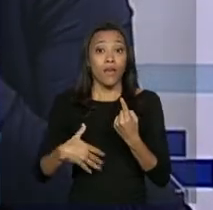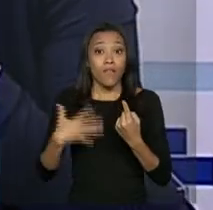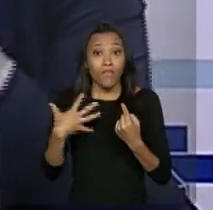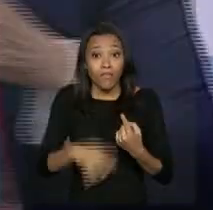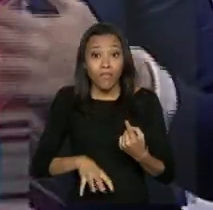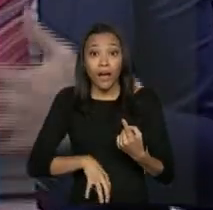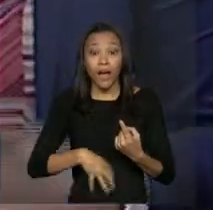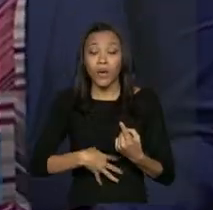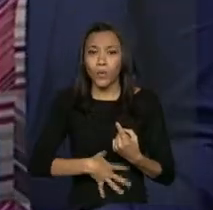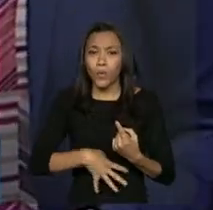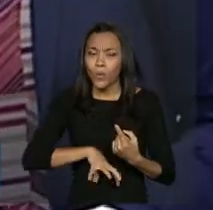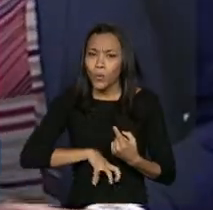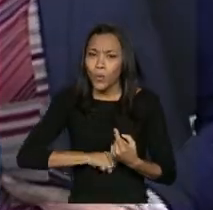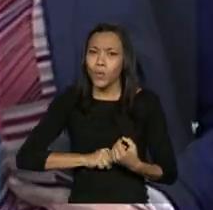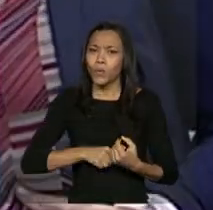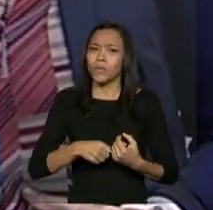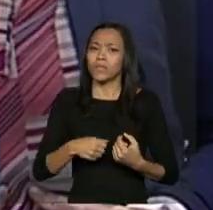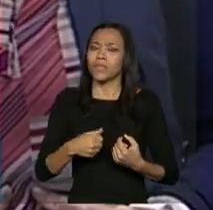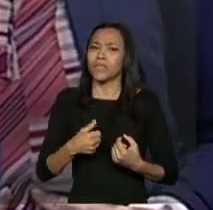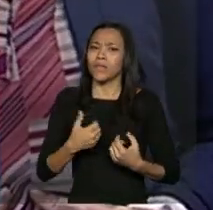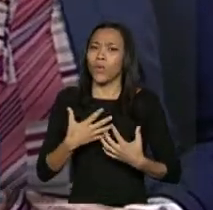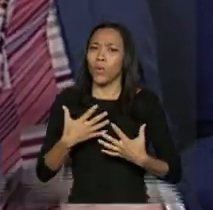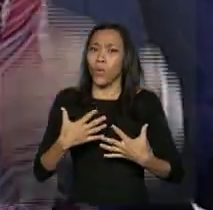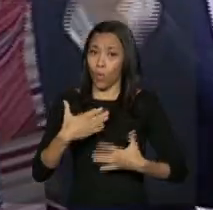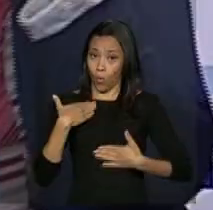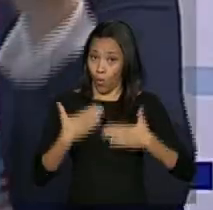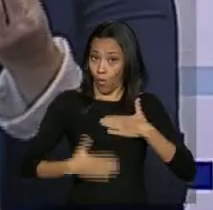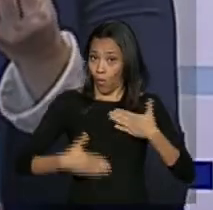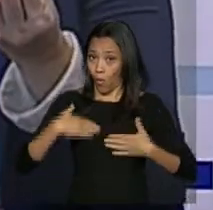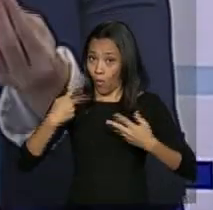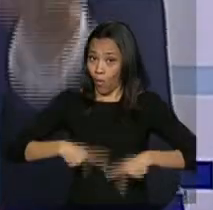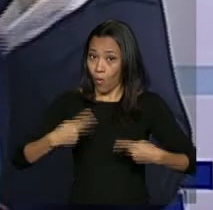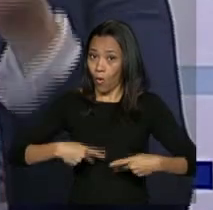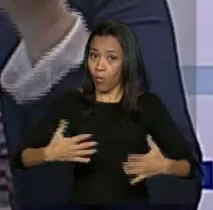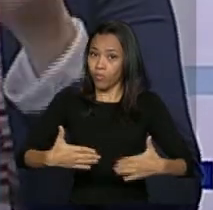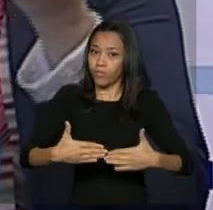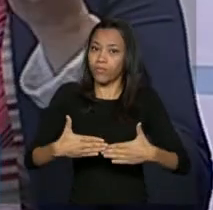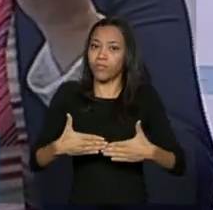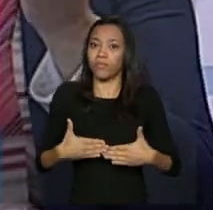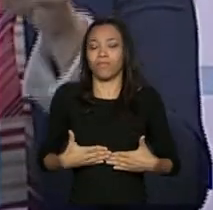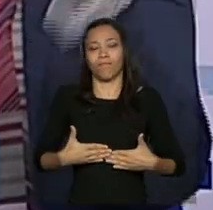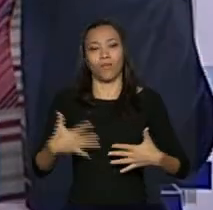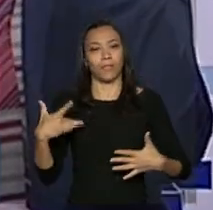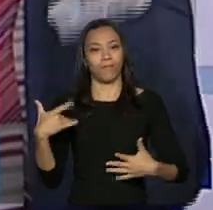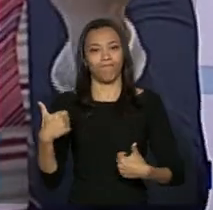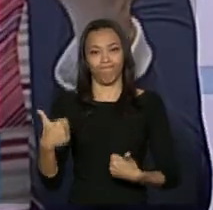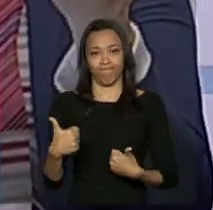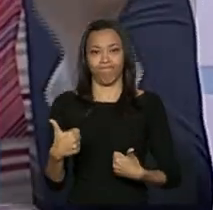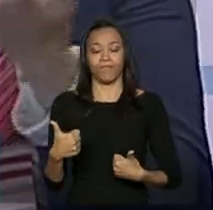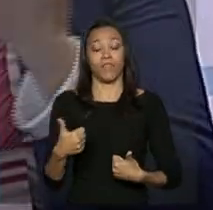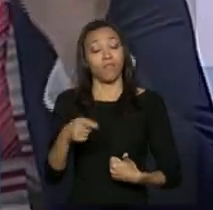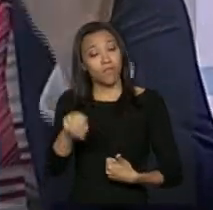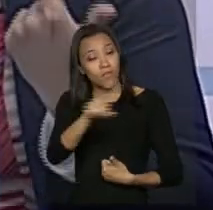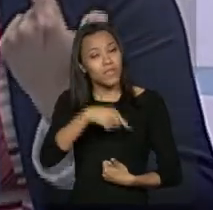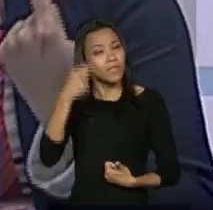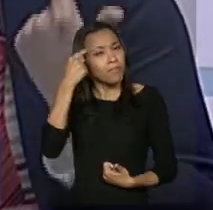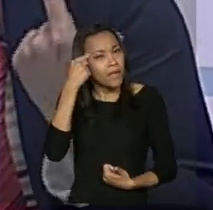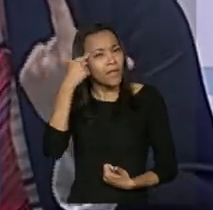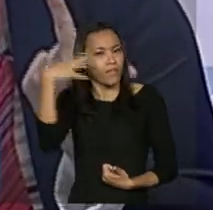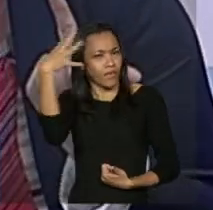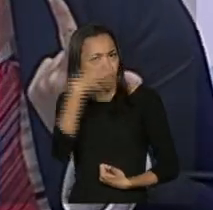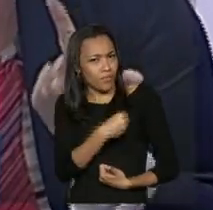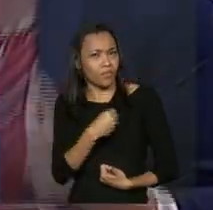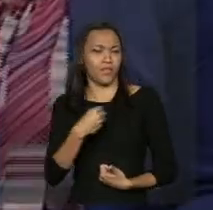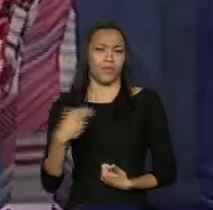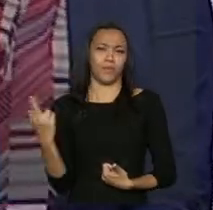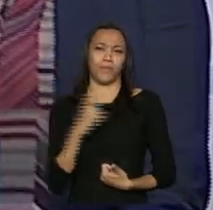contraindo e você volta ao seu corpo de antes. Então, moças, pensem nisso. Além de tudo, vocês vão ficar gatas mais